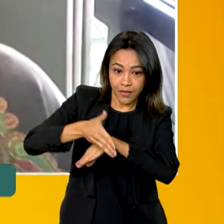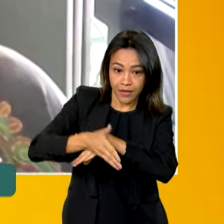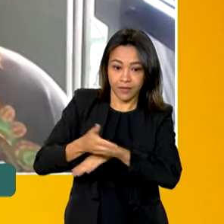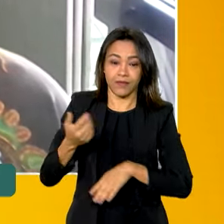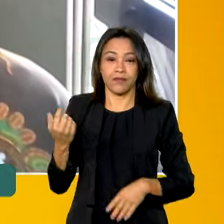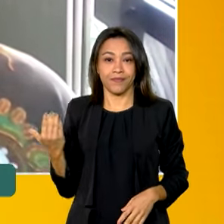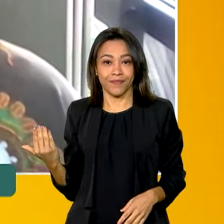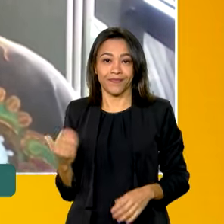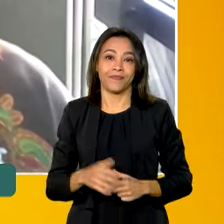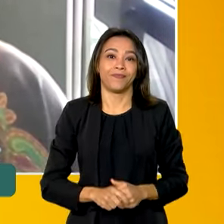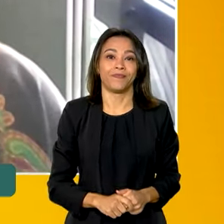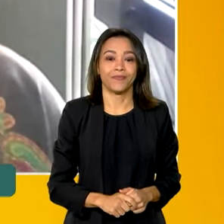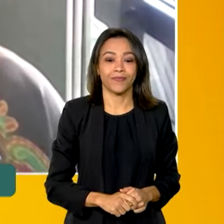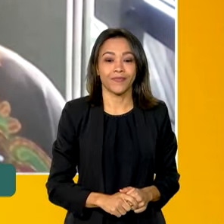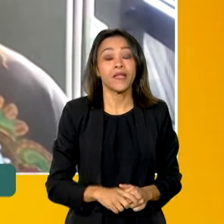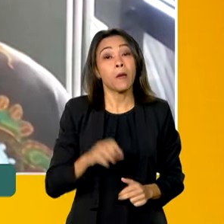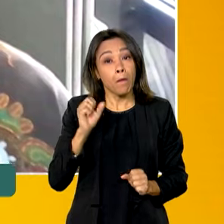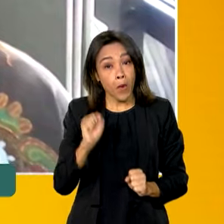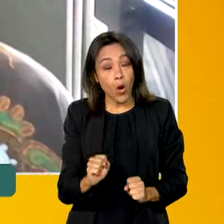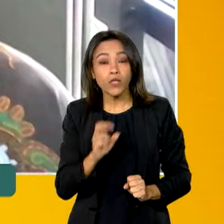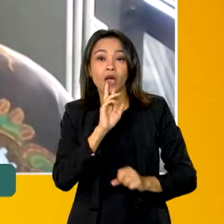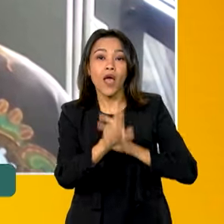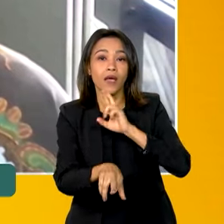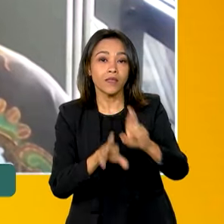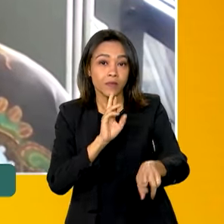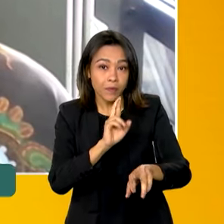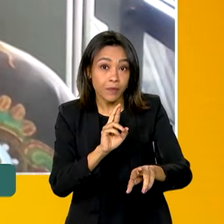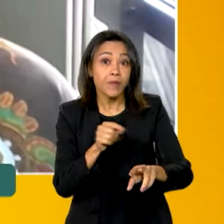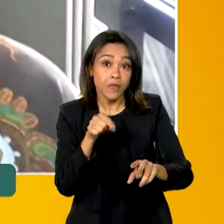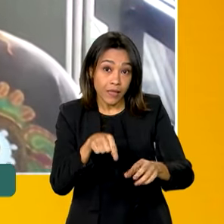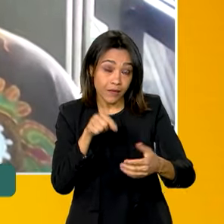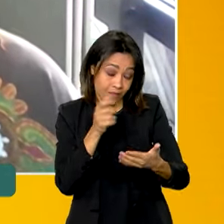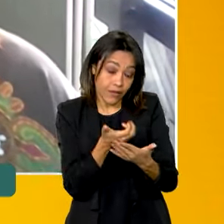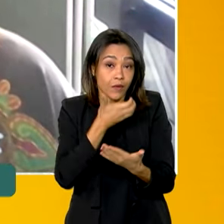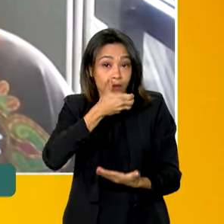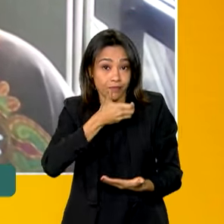pesquisa de cuidados. Você pode responder até pelo celular.